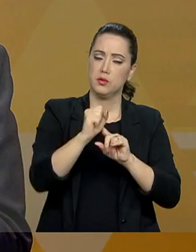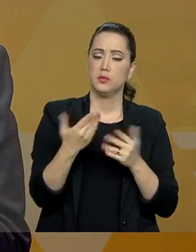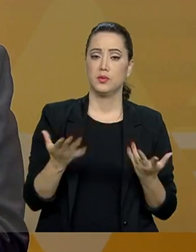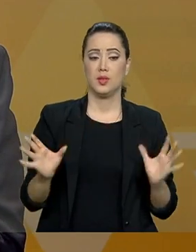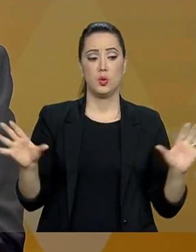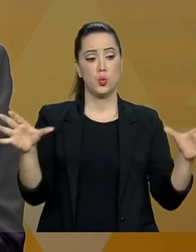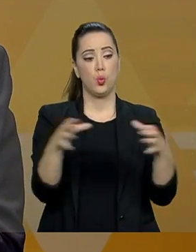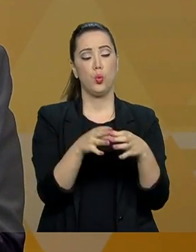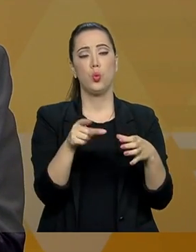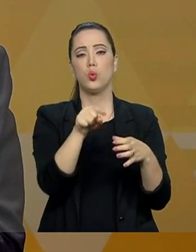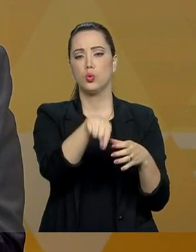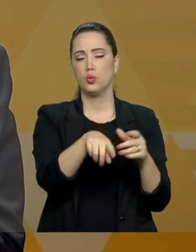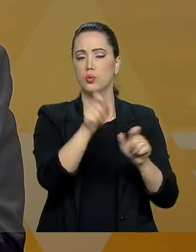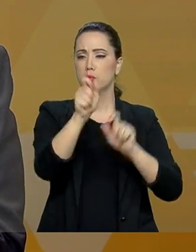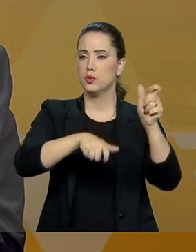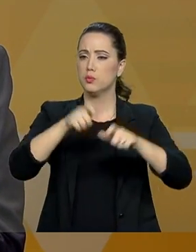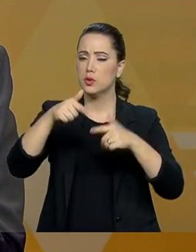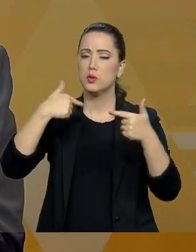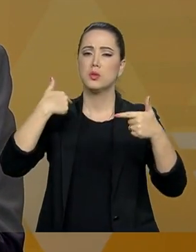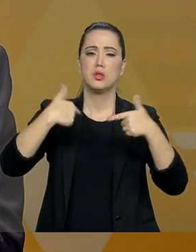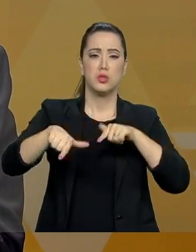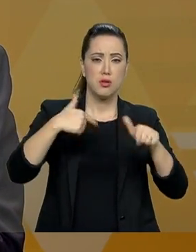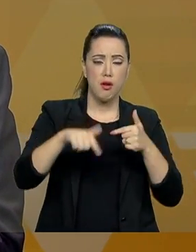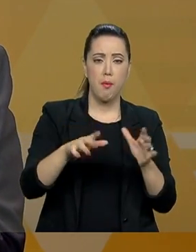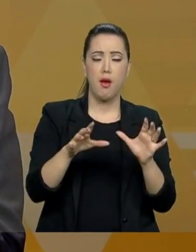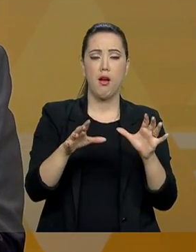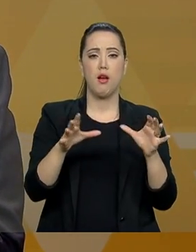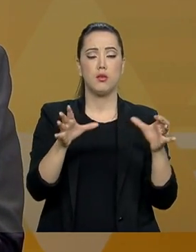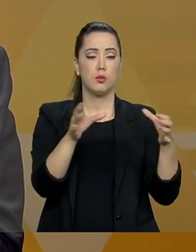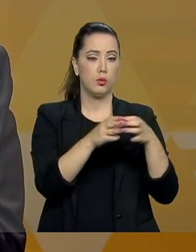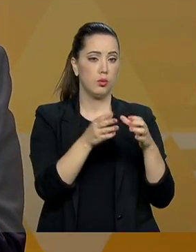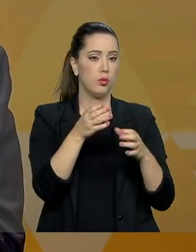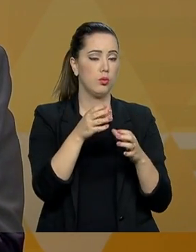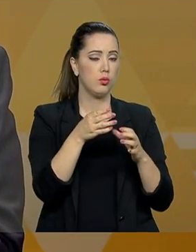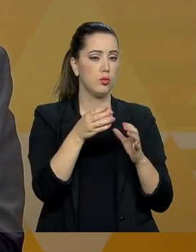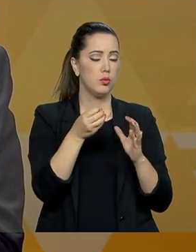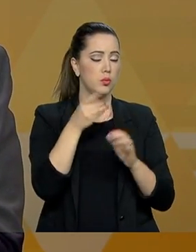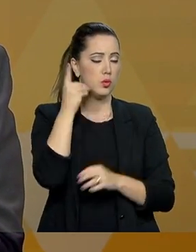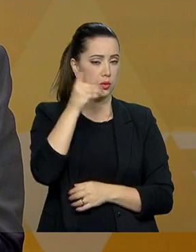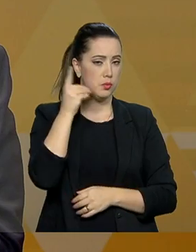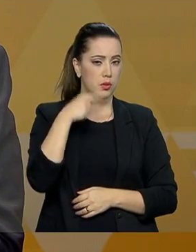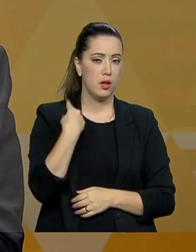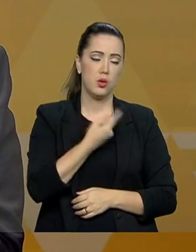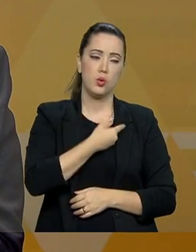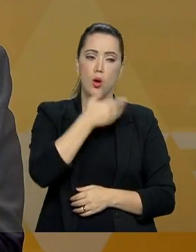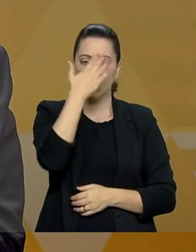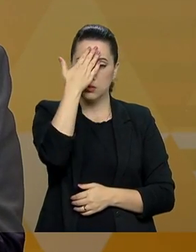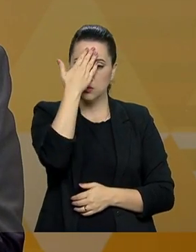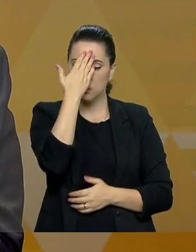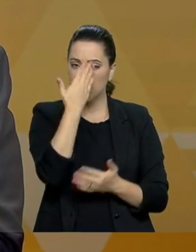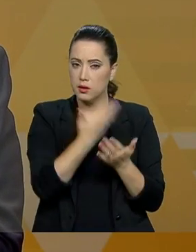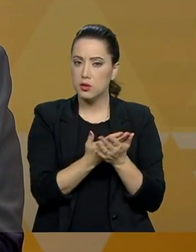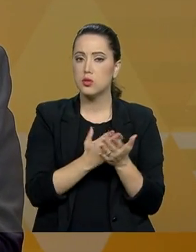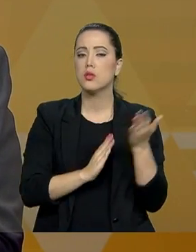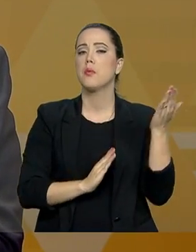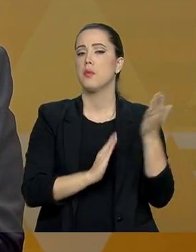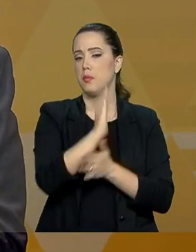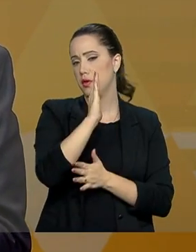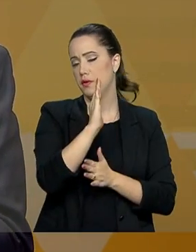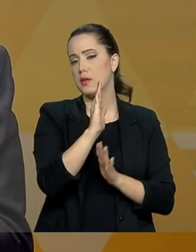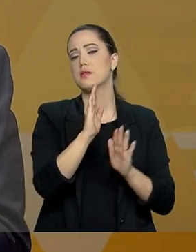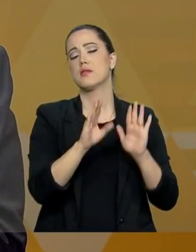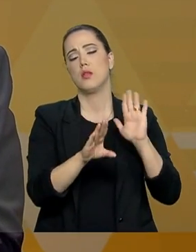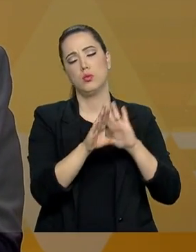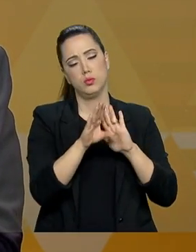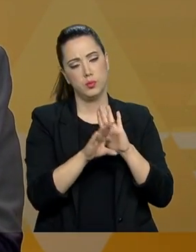conjunto de atitudes dos parlamentares nos levam a crer que o projeto será aprovado,